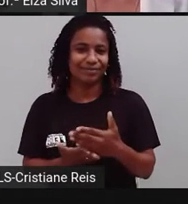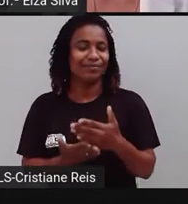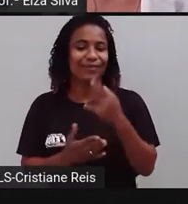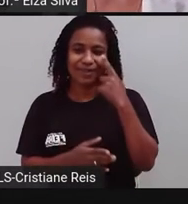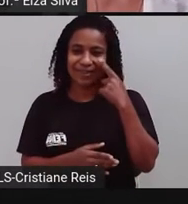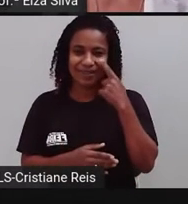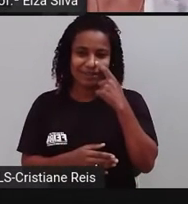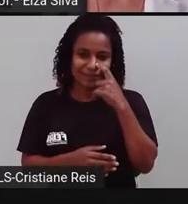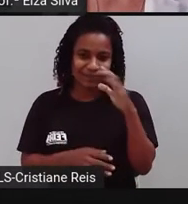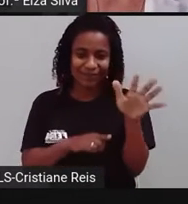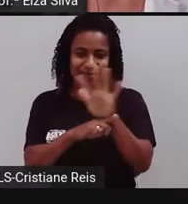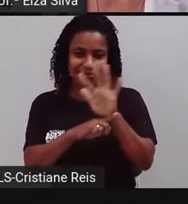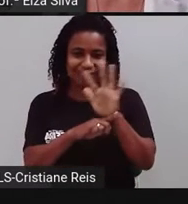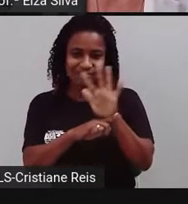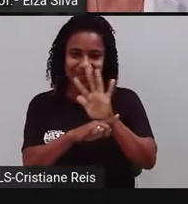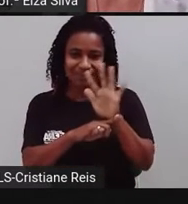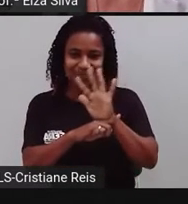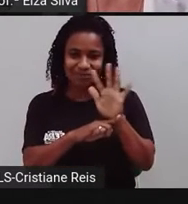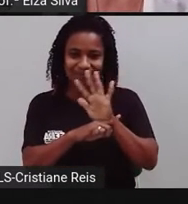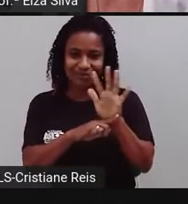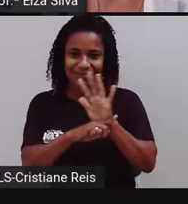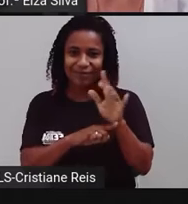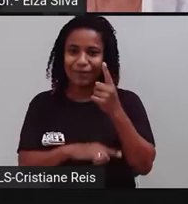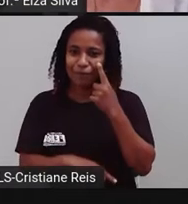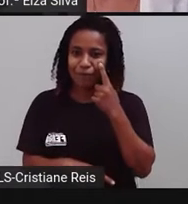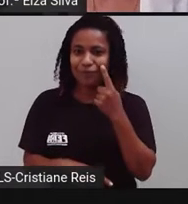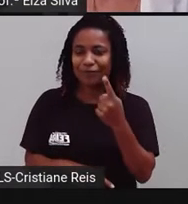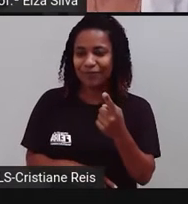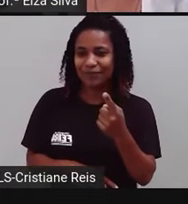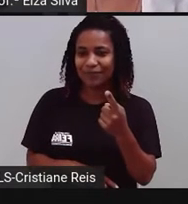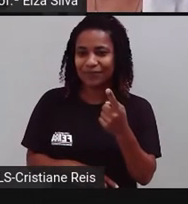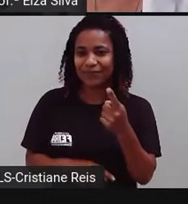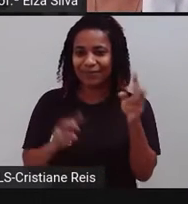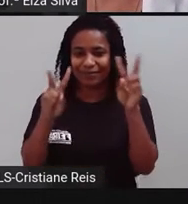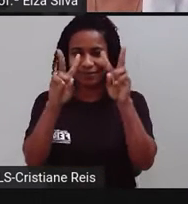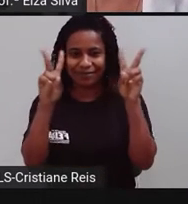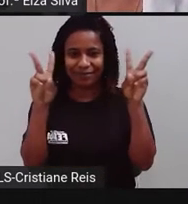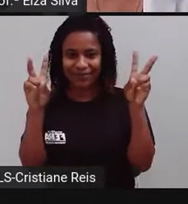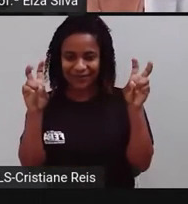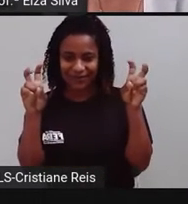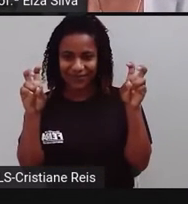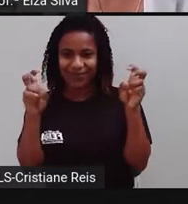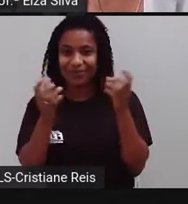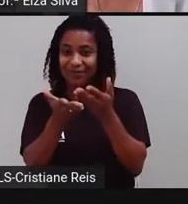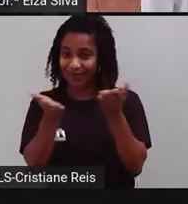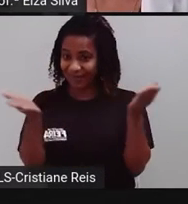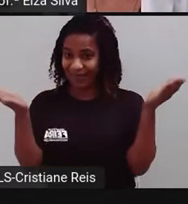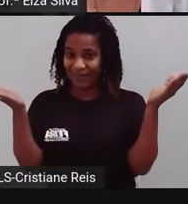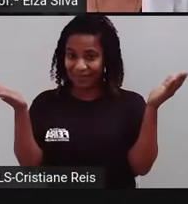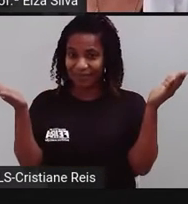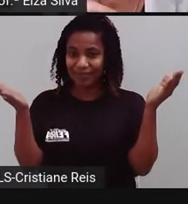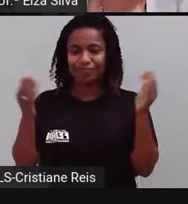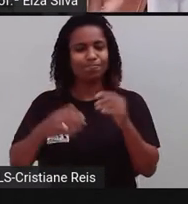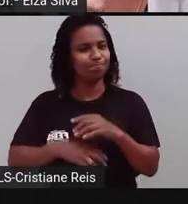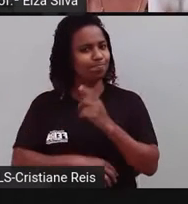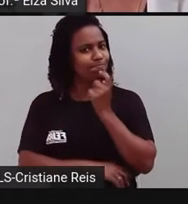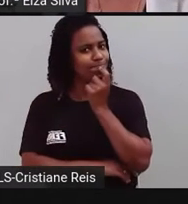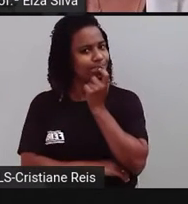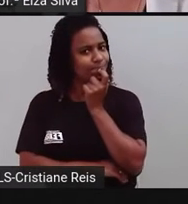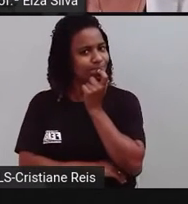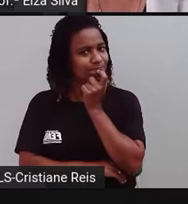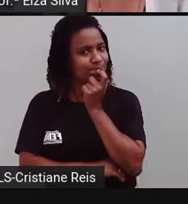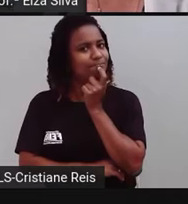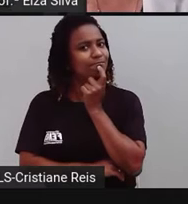assistir esse vídeo. Observem o título, going on holiday. Hum, essa expressão on